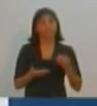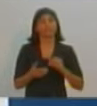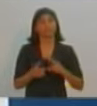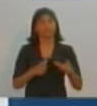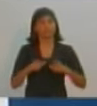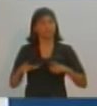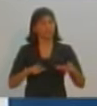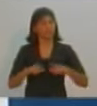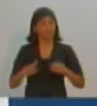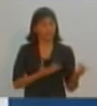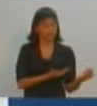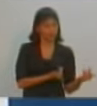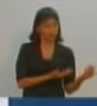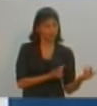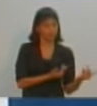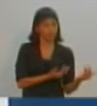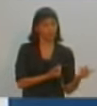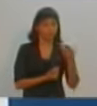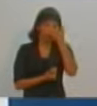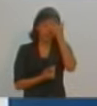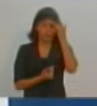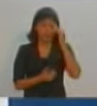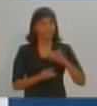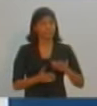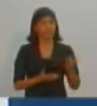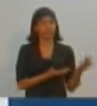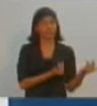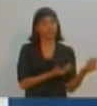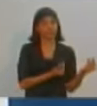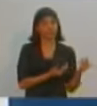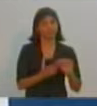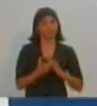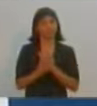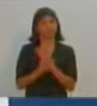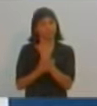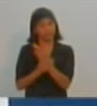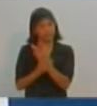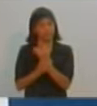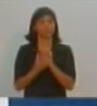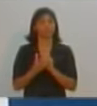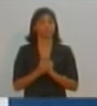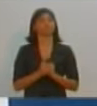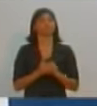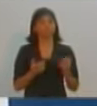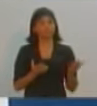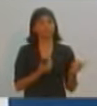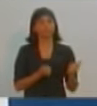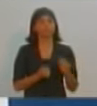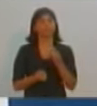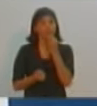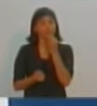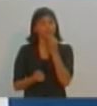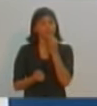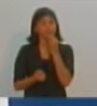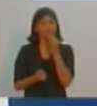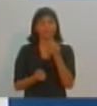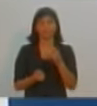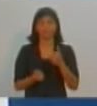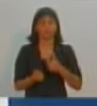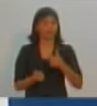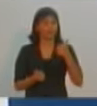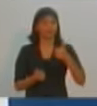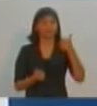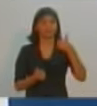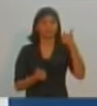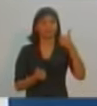isentar essas empresas que aceitarem, que derem essa oportunidade ao jovem, com certeza está no nosso